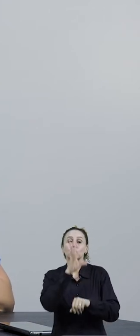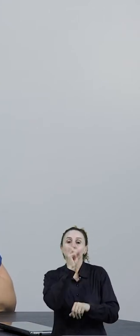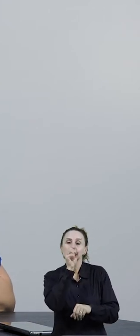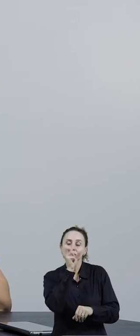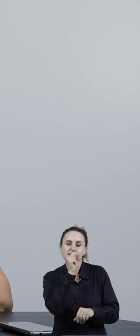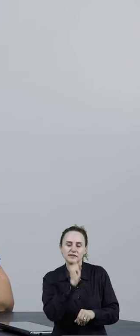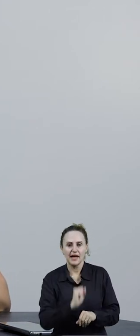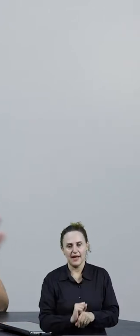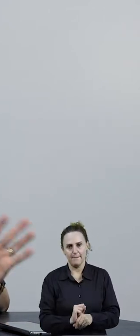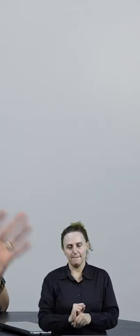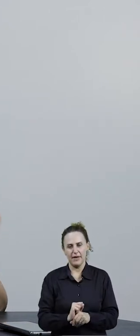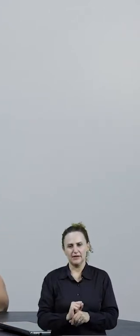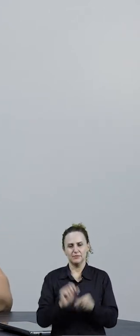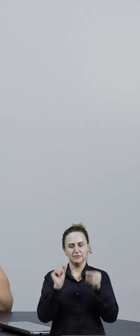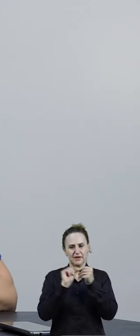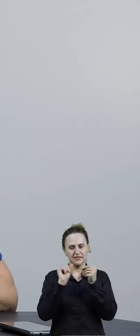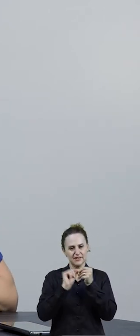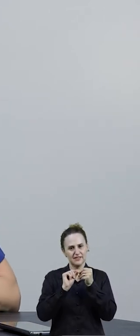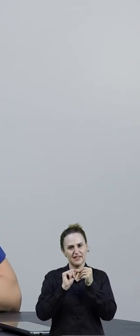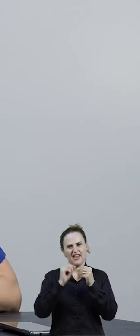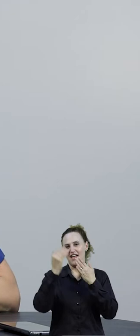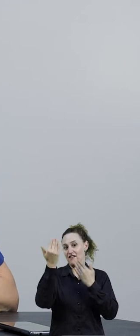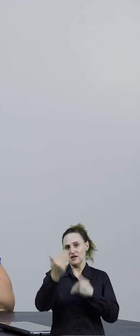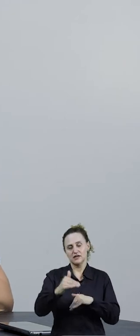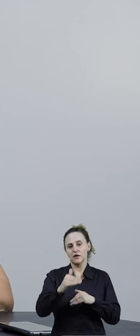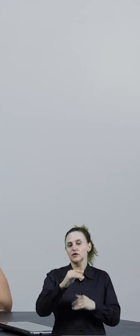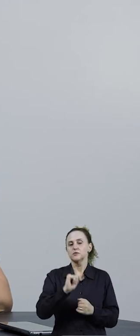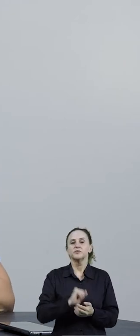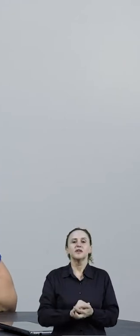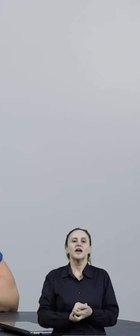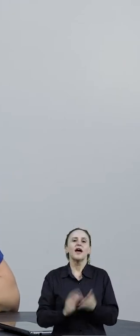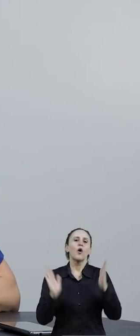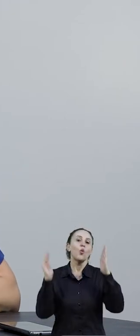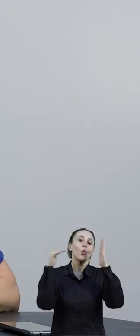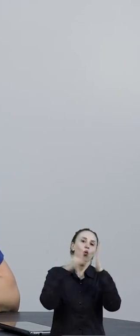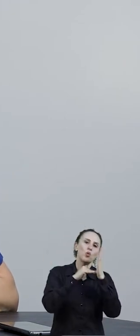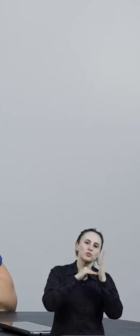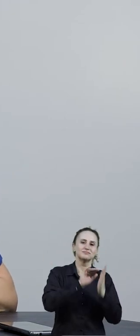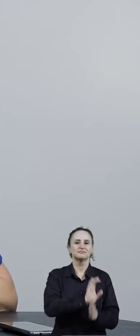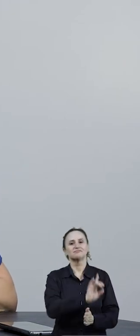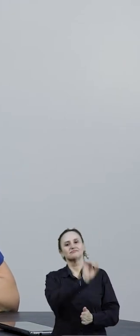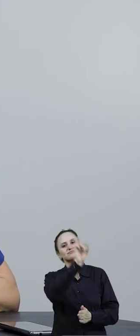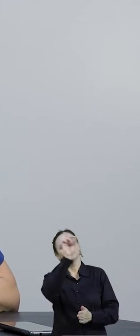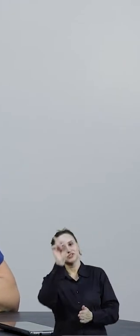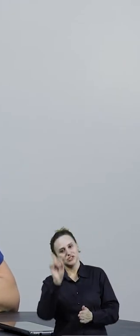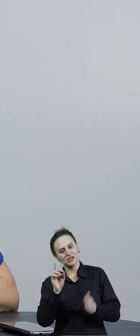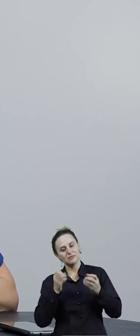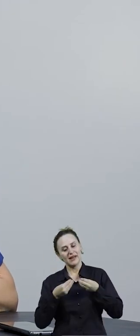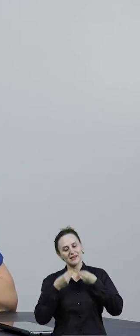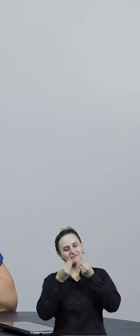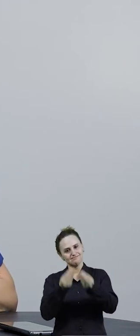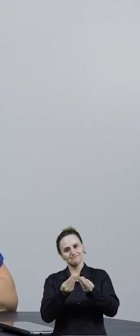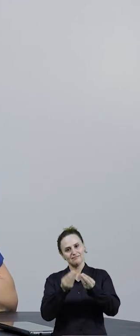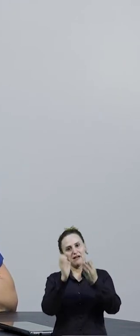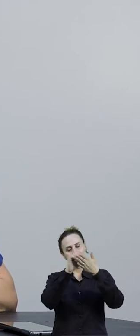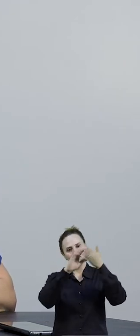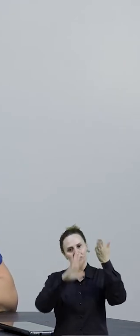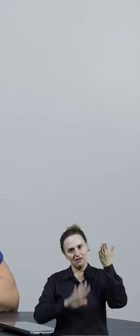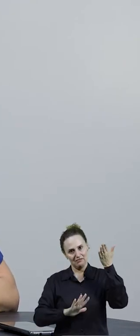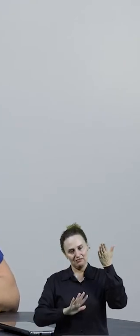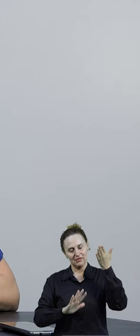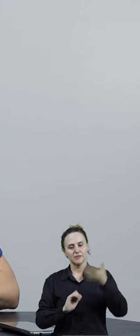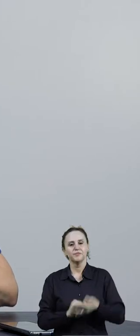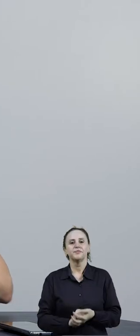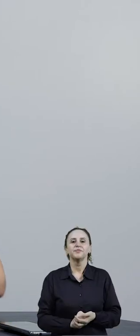sábado lá, que é o dia da avaliação previsto no calendário, é o último dia que vocês têm para poder entregar essa atividade. Qual é a